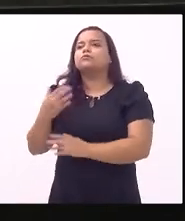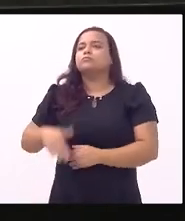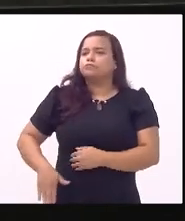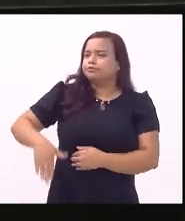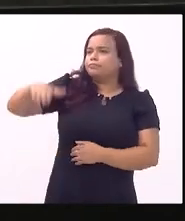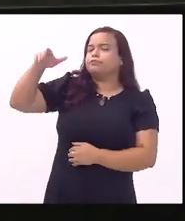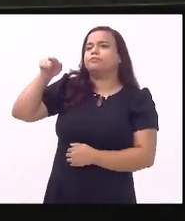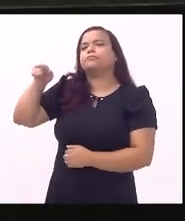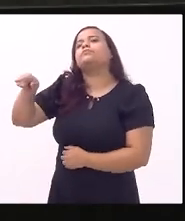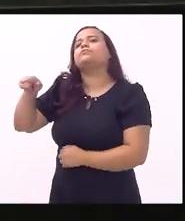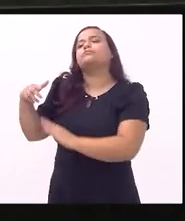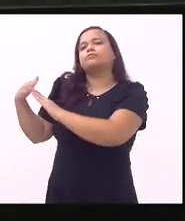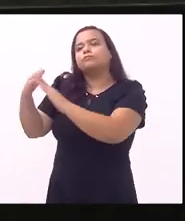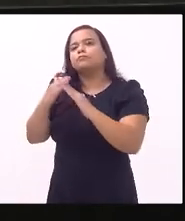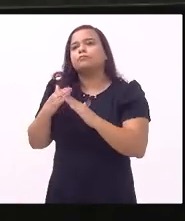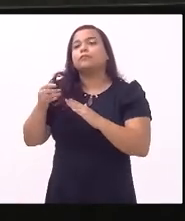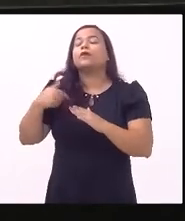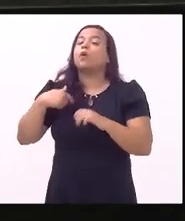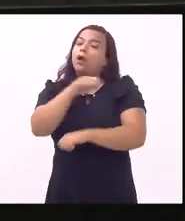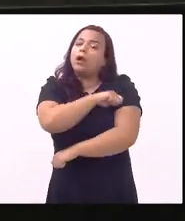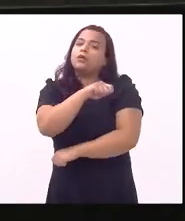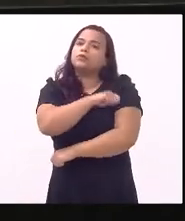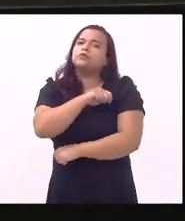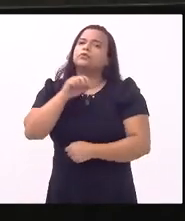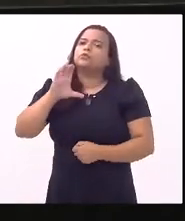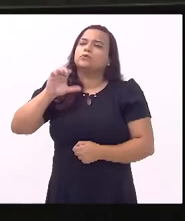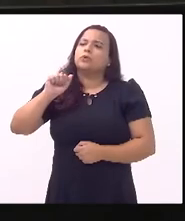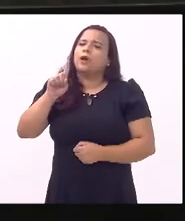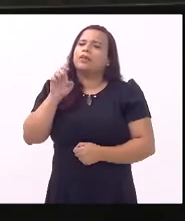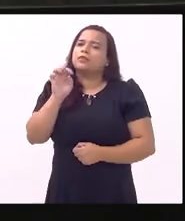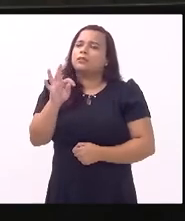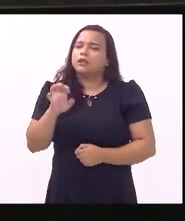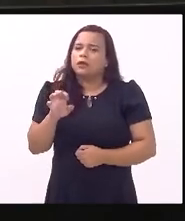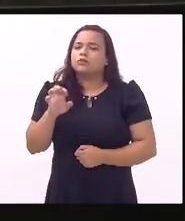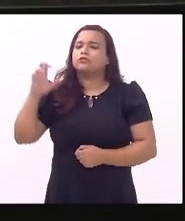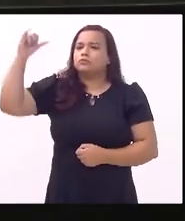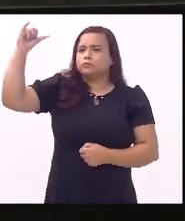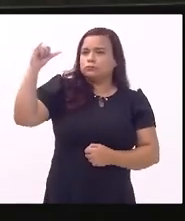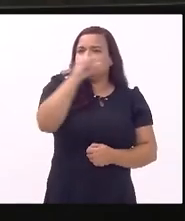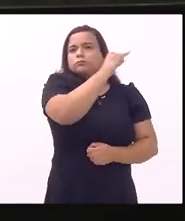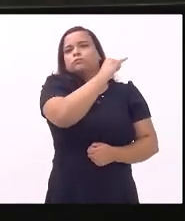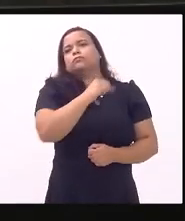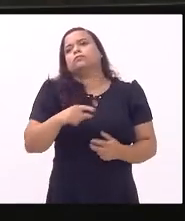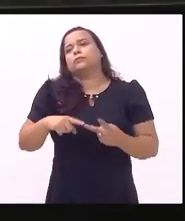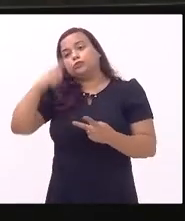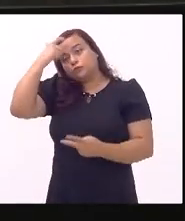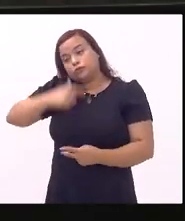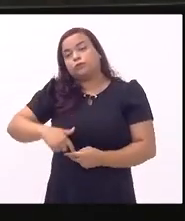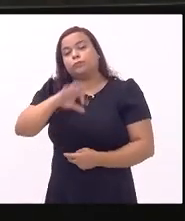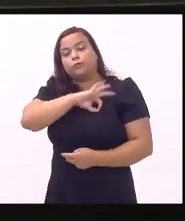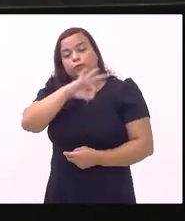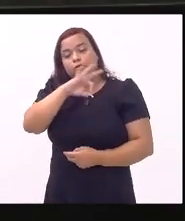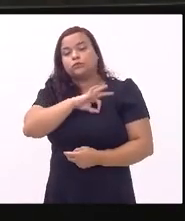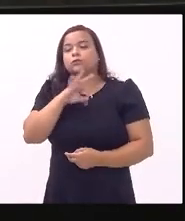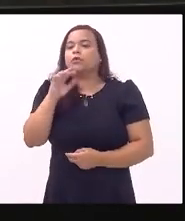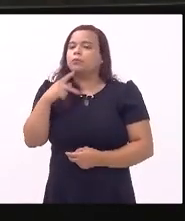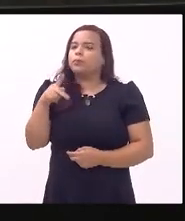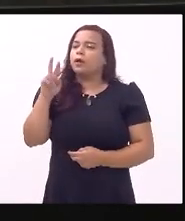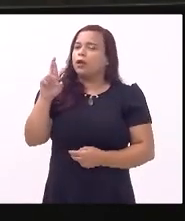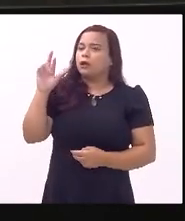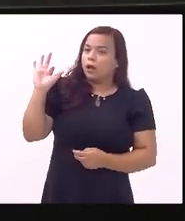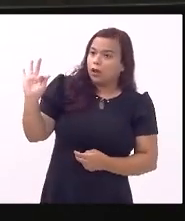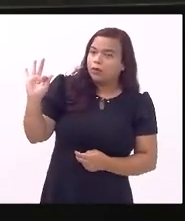da escola preparatória de cadetes do ar fui cadete da força aérea sou policial rodoviário federal há quase 15 anos